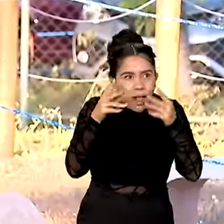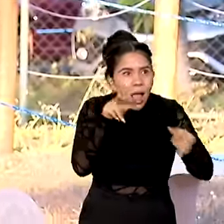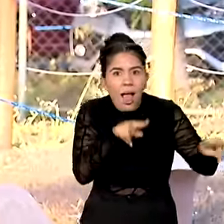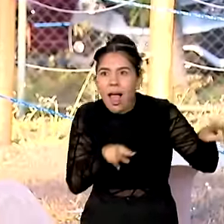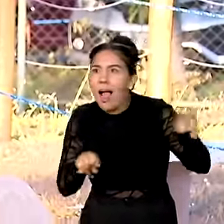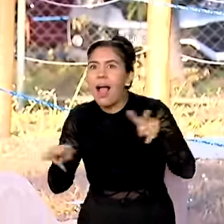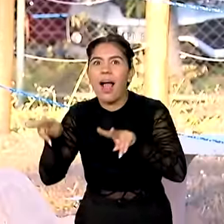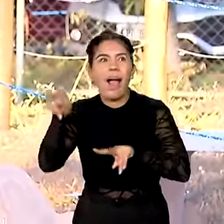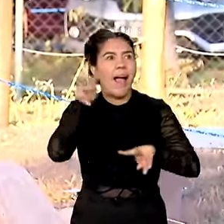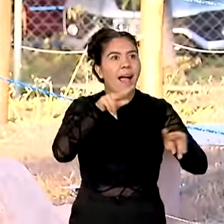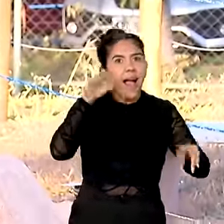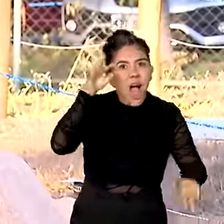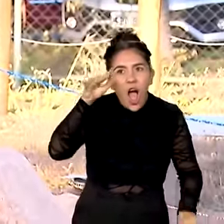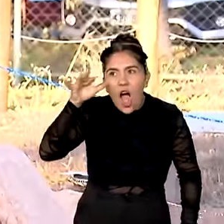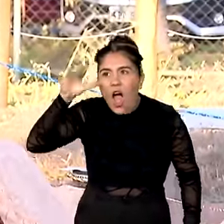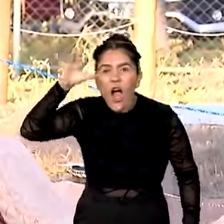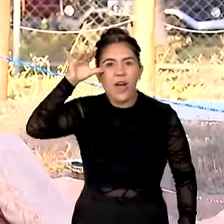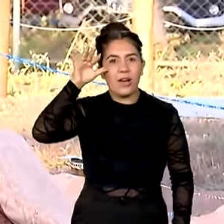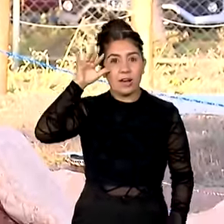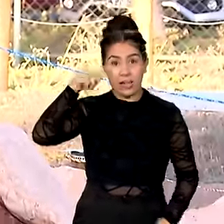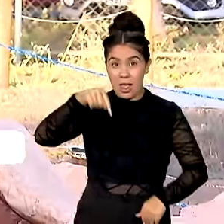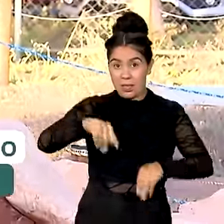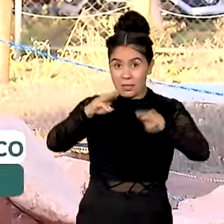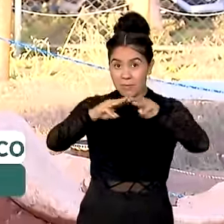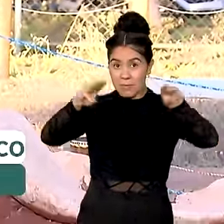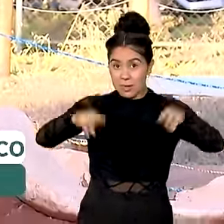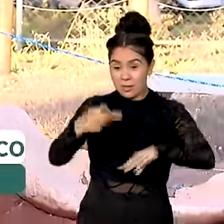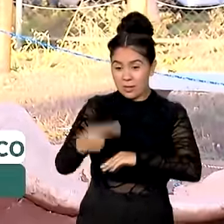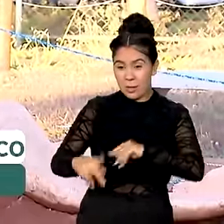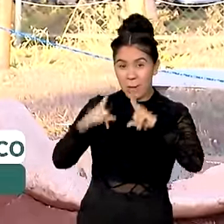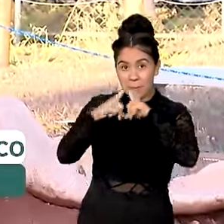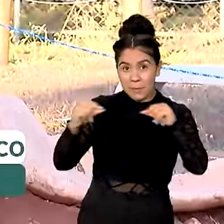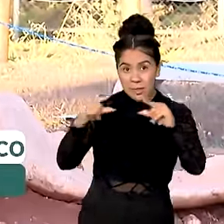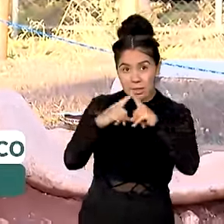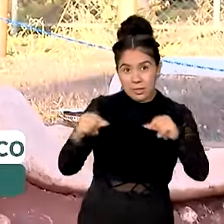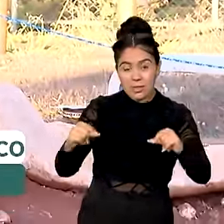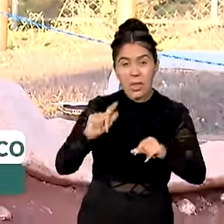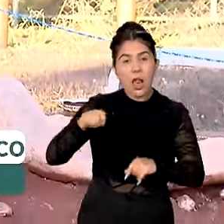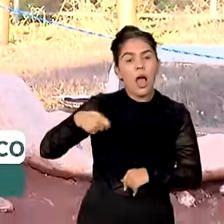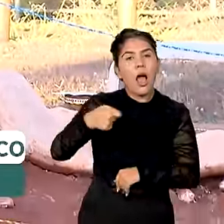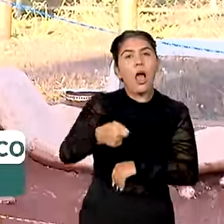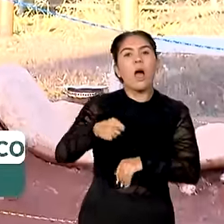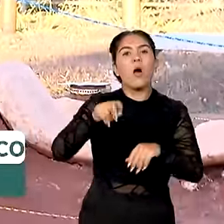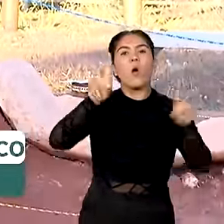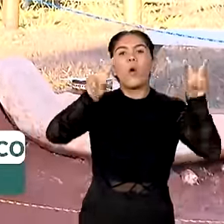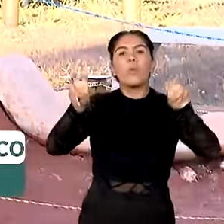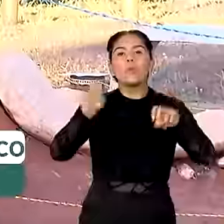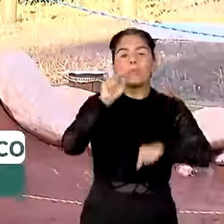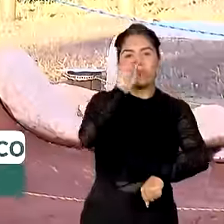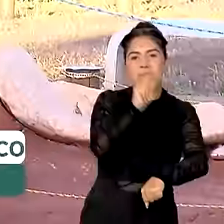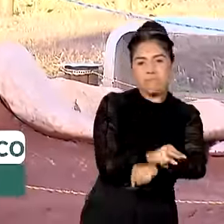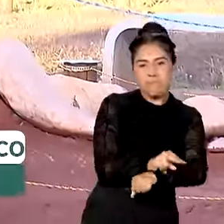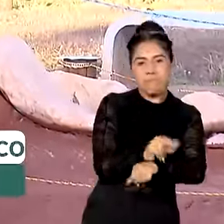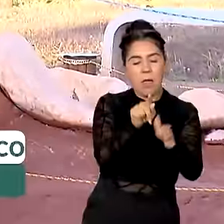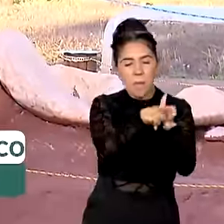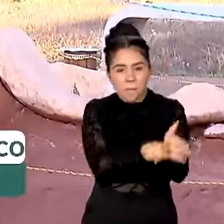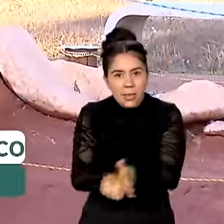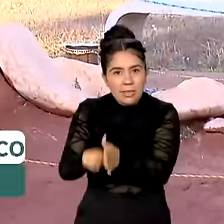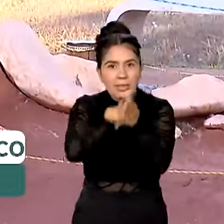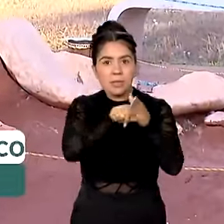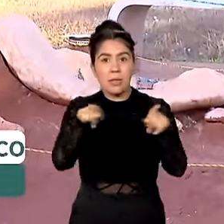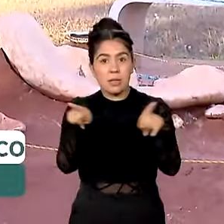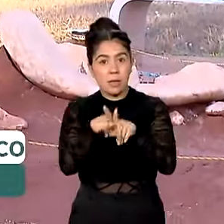curiosidade. Museus como este, em Brasília, funcionam como locais de guarda, pesquisa e exposição do